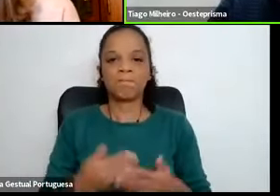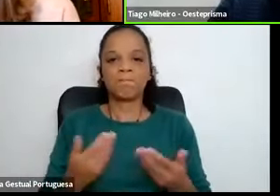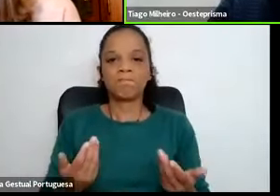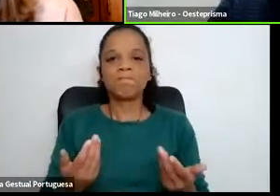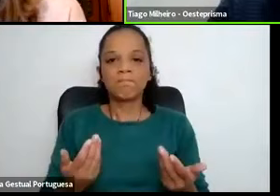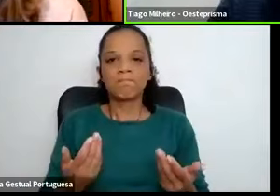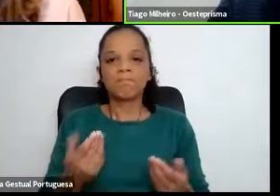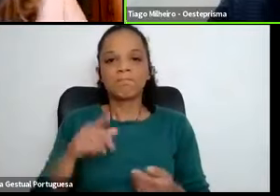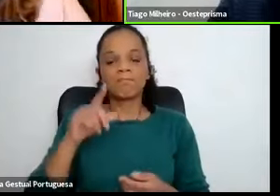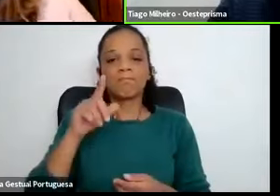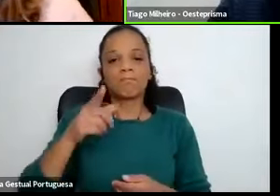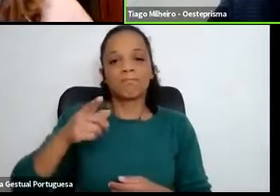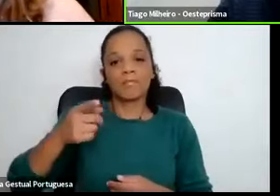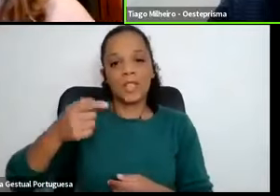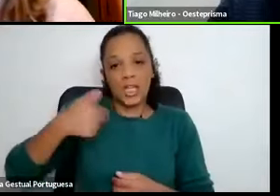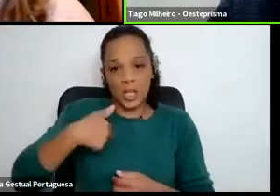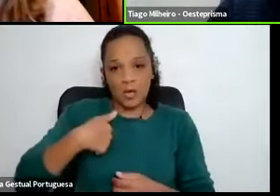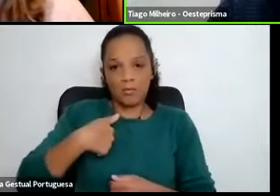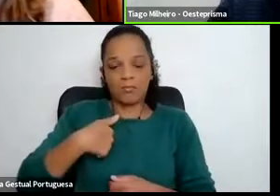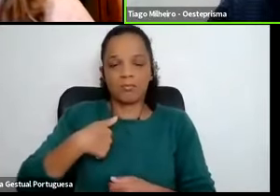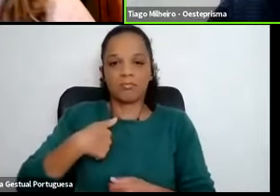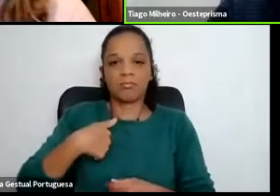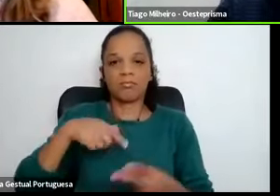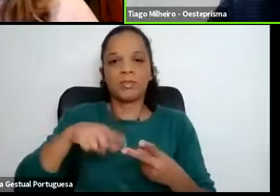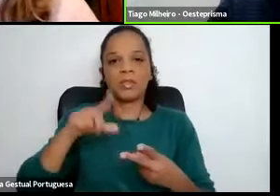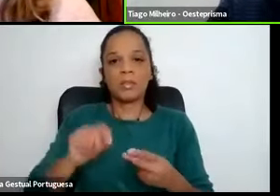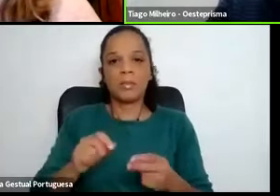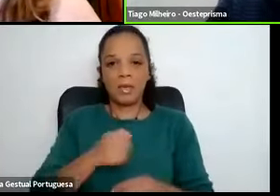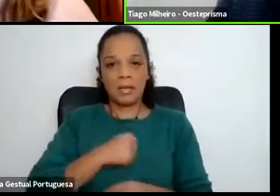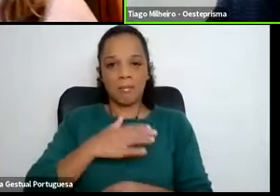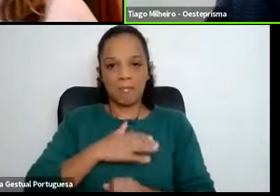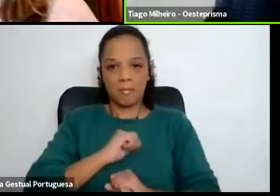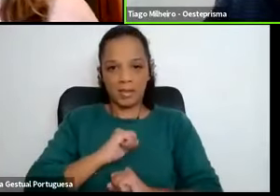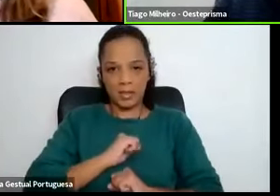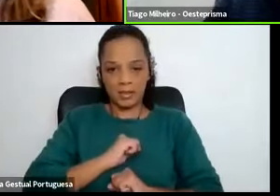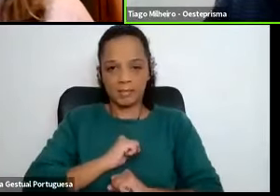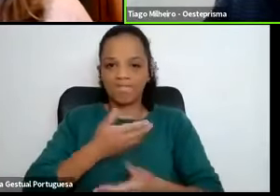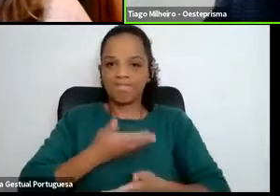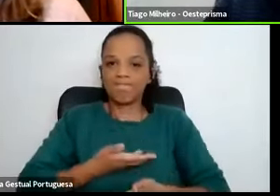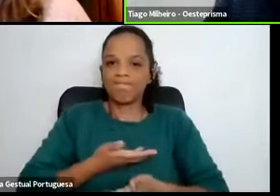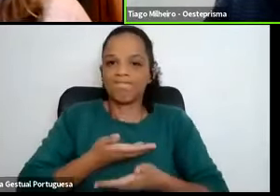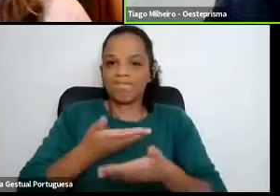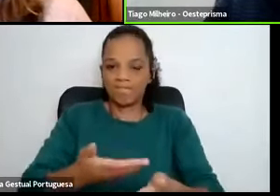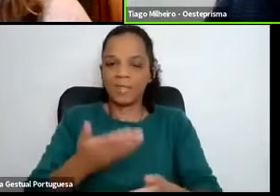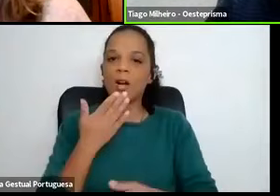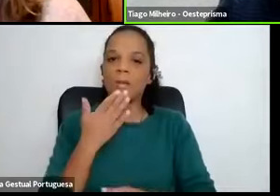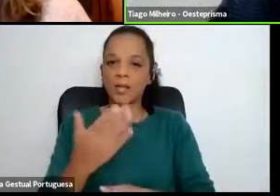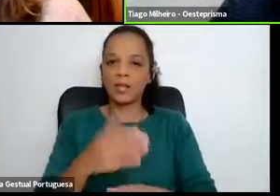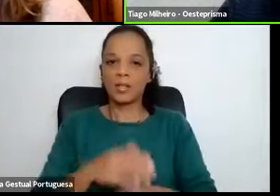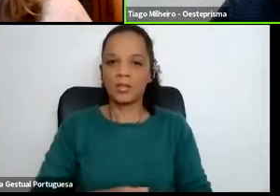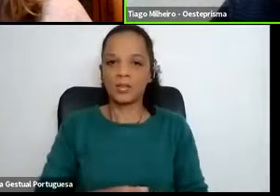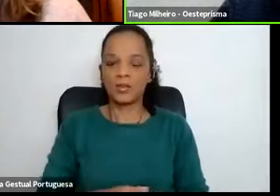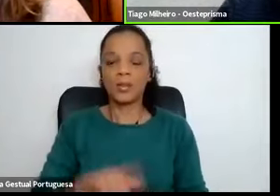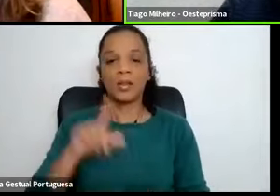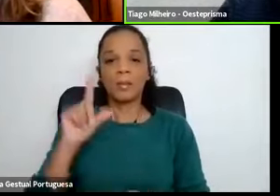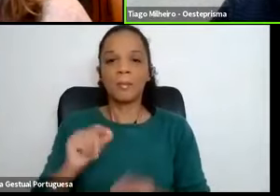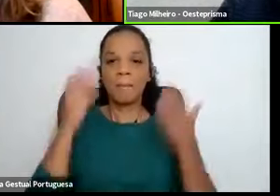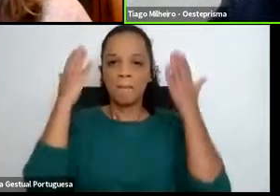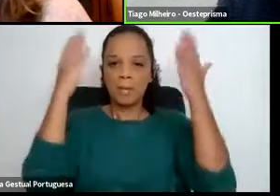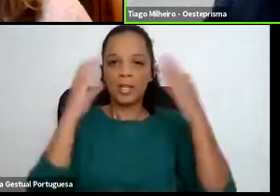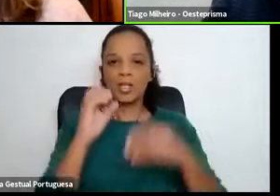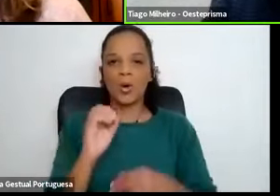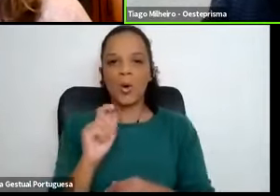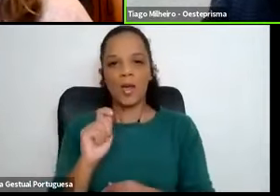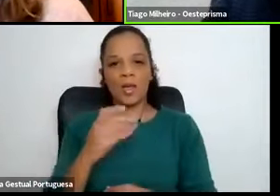Bom agradecemos, é o meu nome e em nome da Oeste Prisma agradeço o convite e dar os parabéns à OED